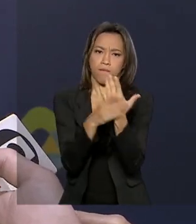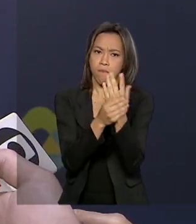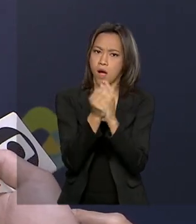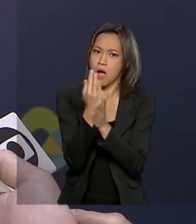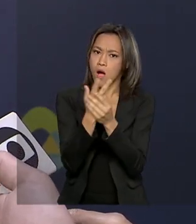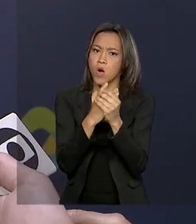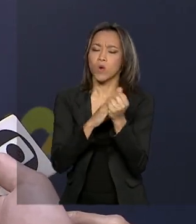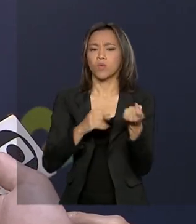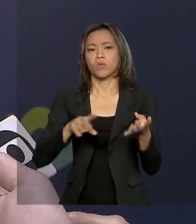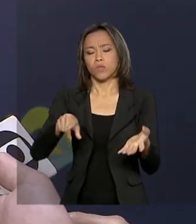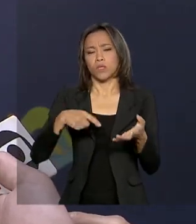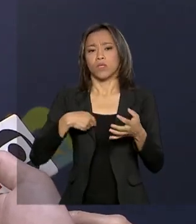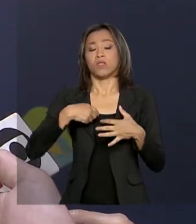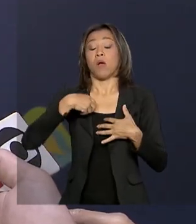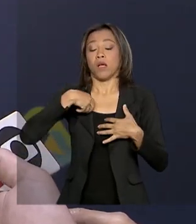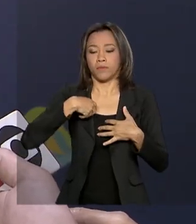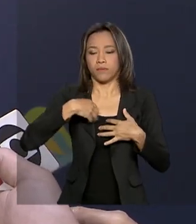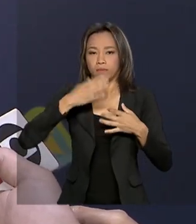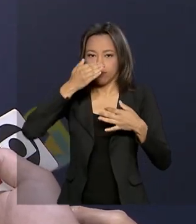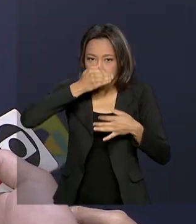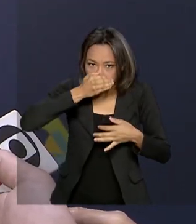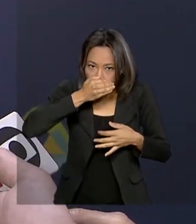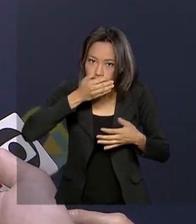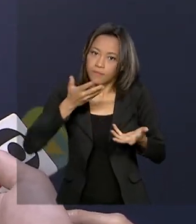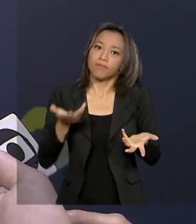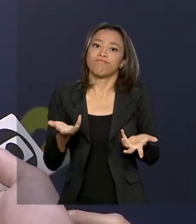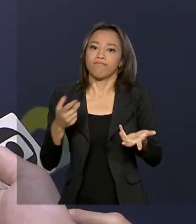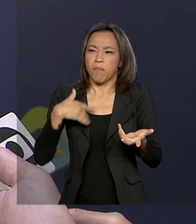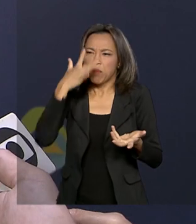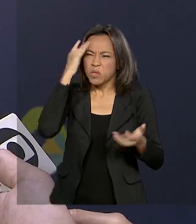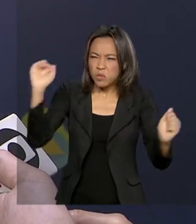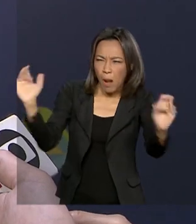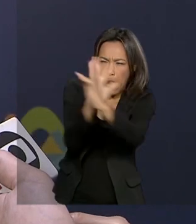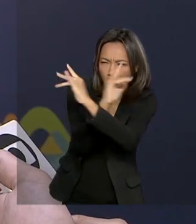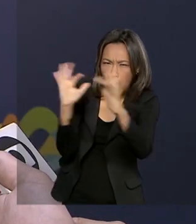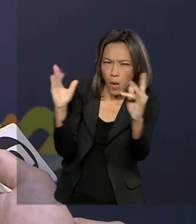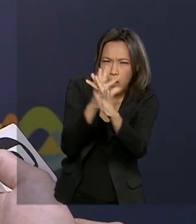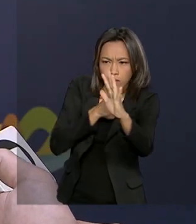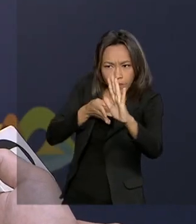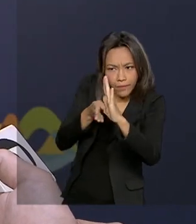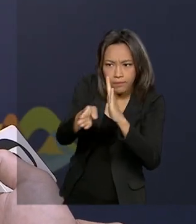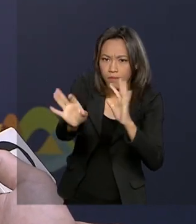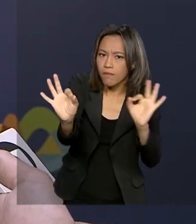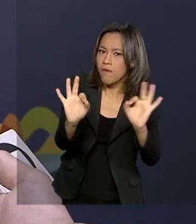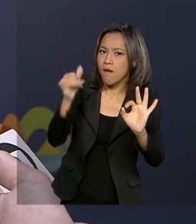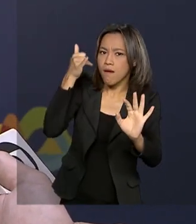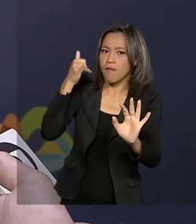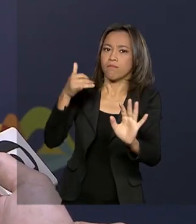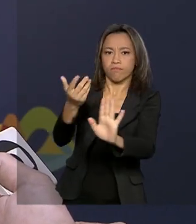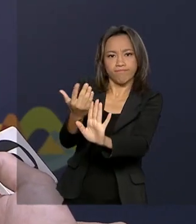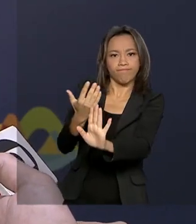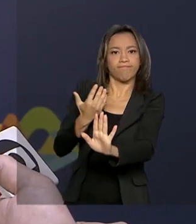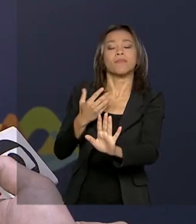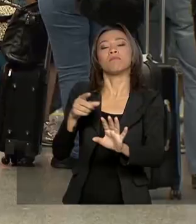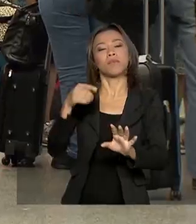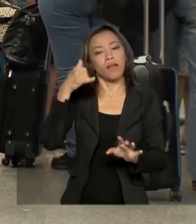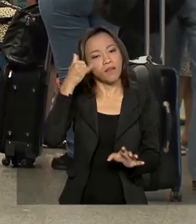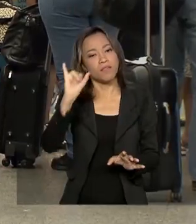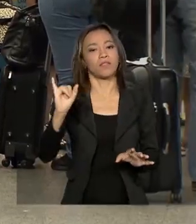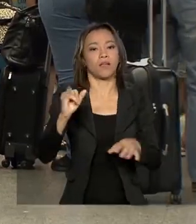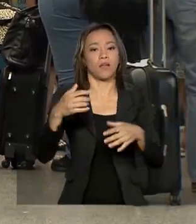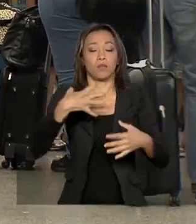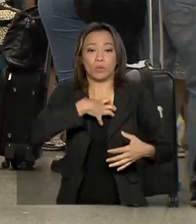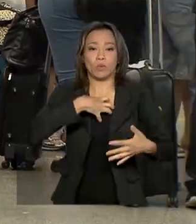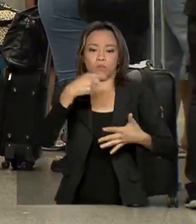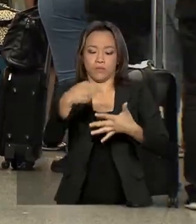ou espirrar e cobrir o rosto. Não entrar em glândulas aglomeradas no caso de ter alguns sintomas do coronavírus. A